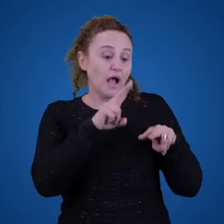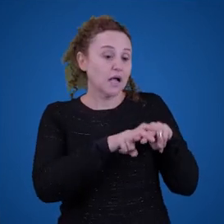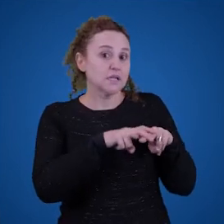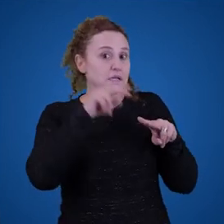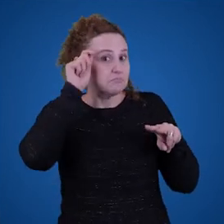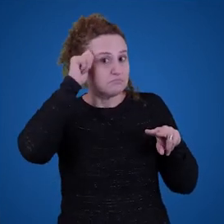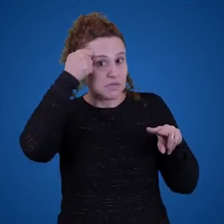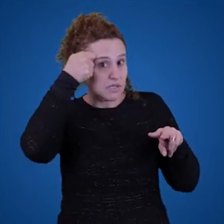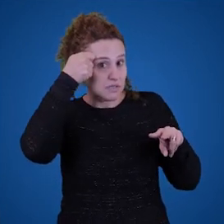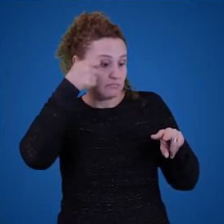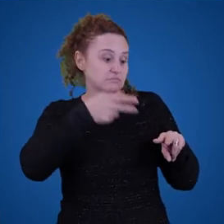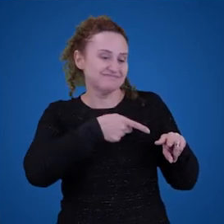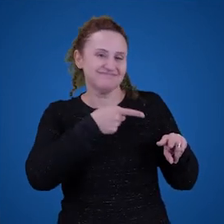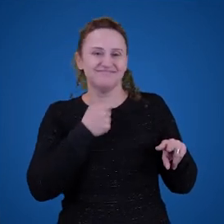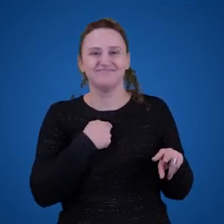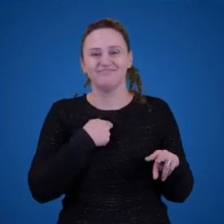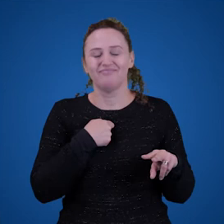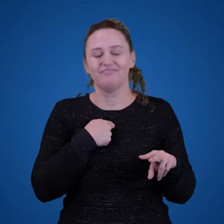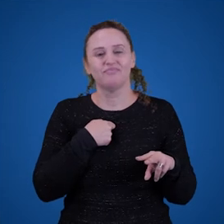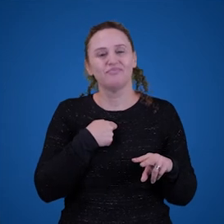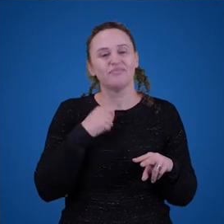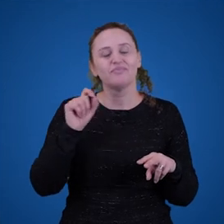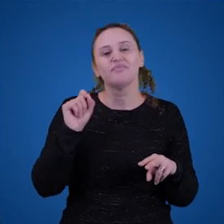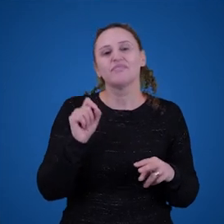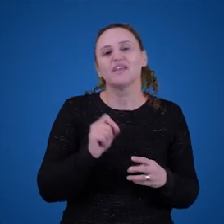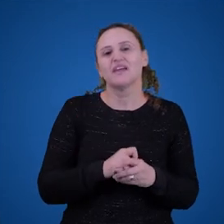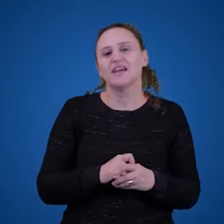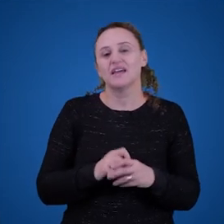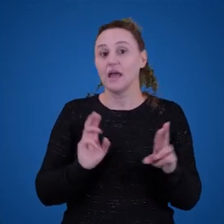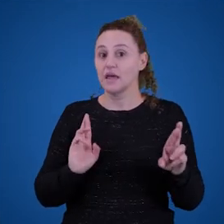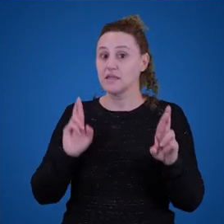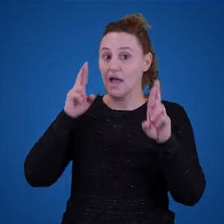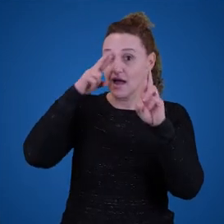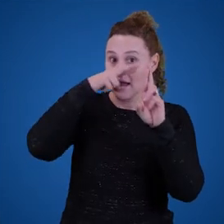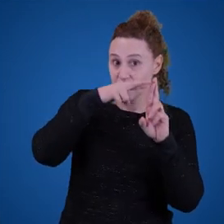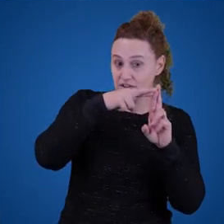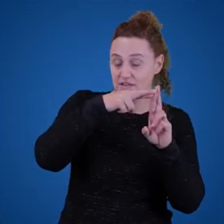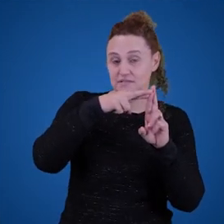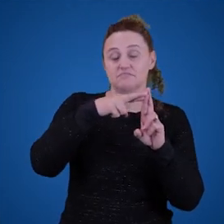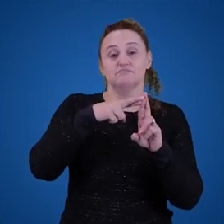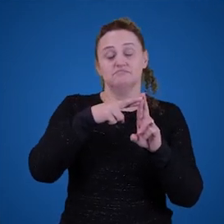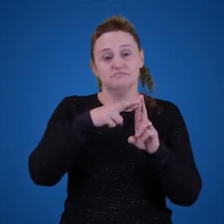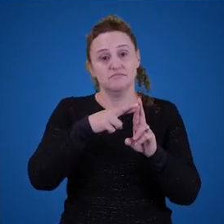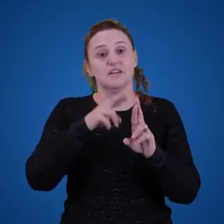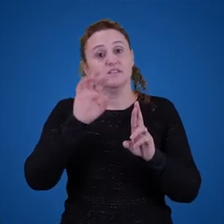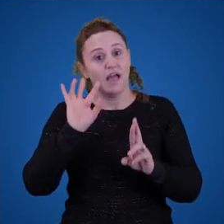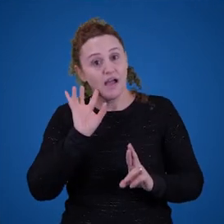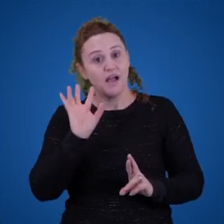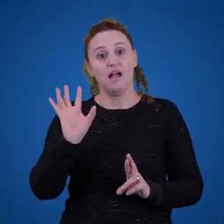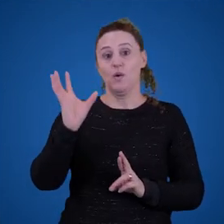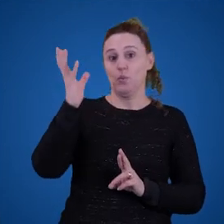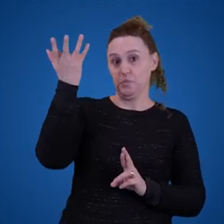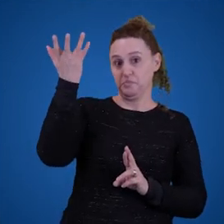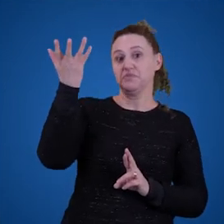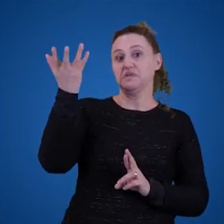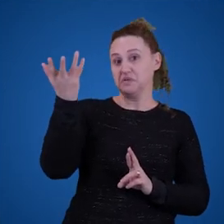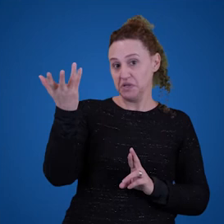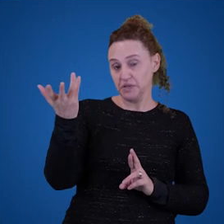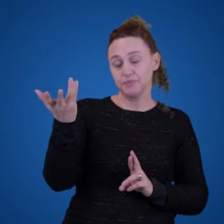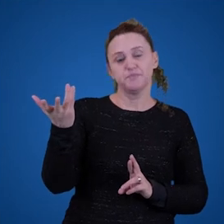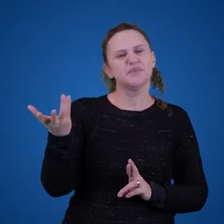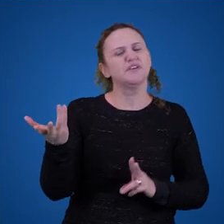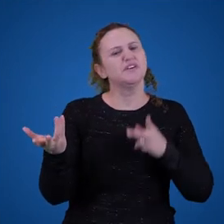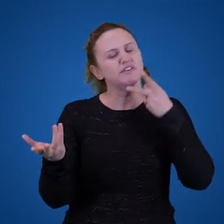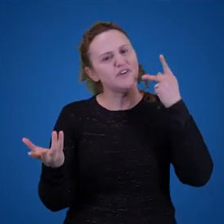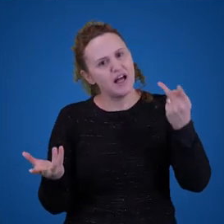para uma cadeira. Então, quando a referência está acontecendo, ou seja, esse fenômeno estranho de que falar uma